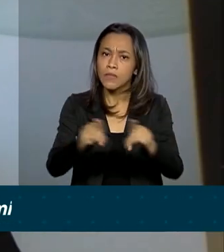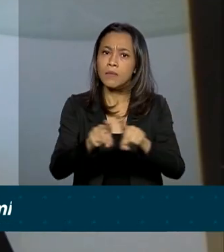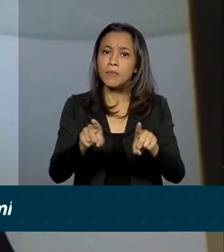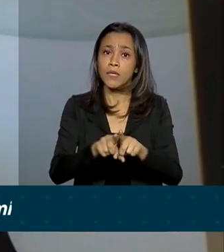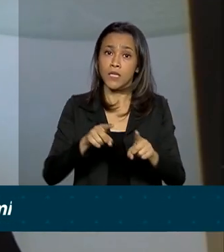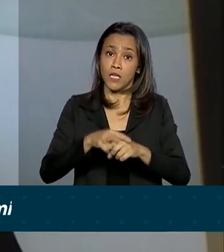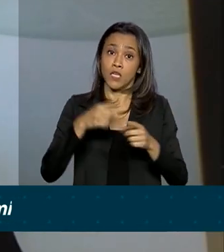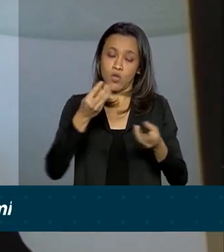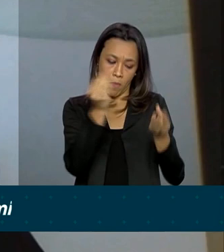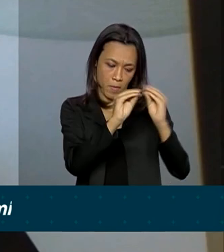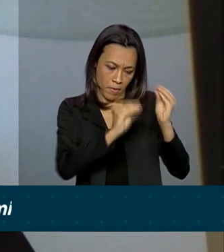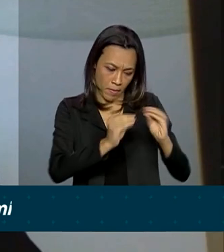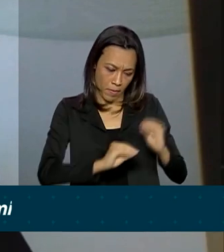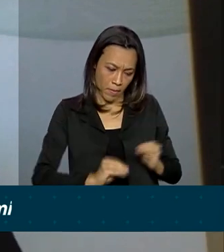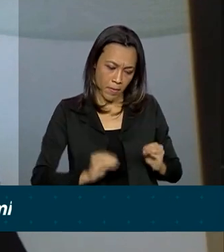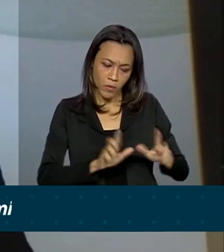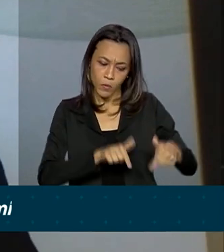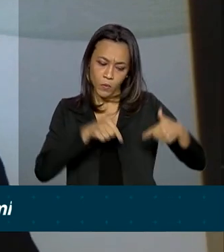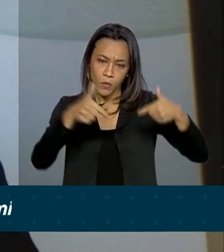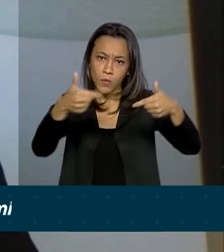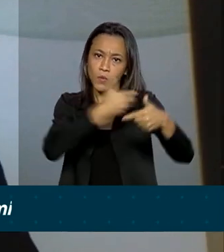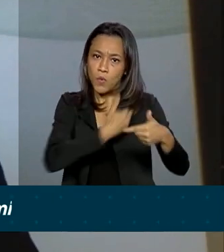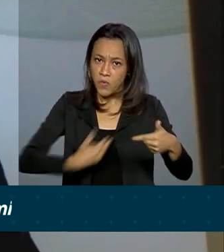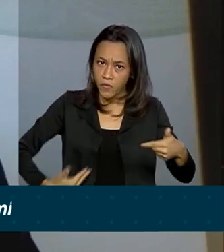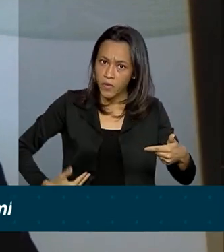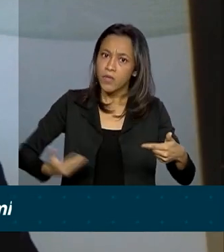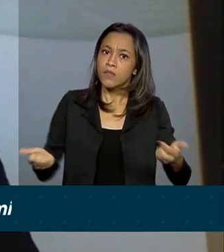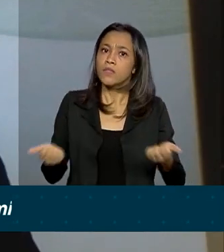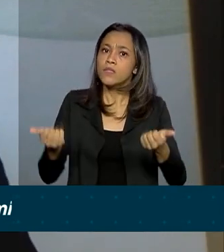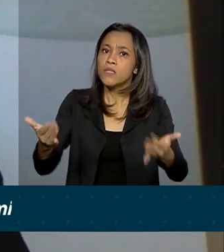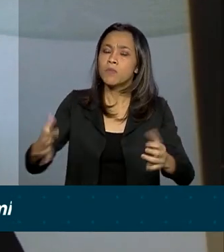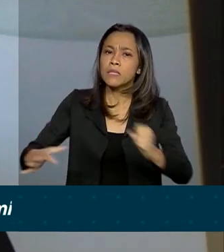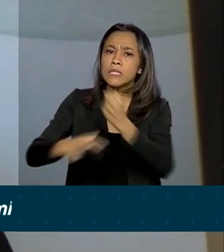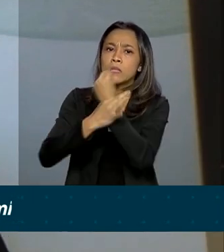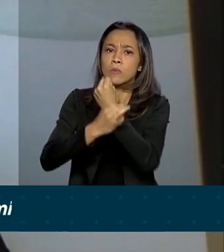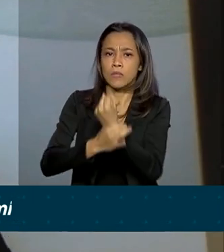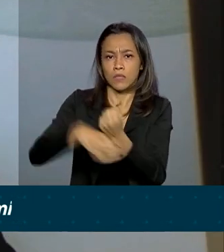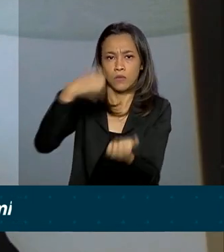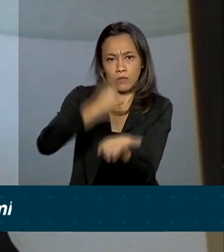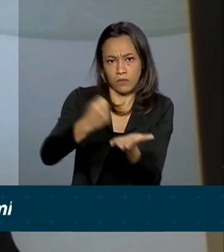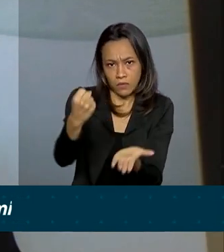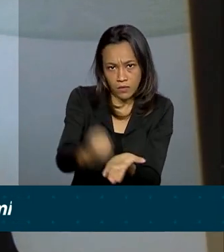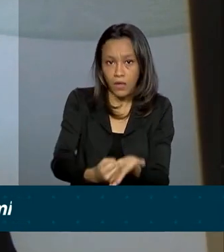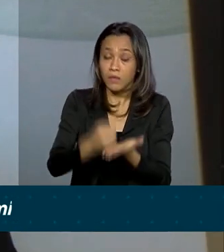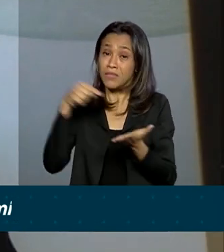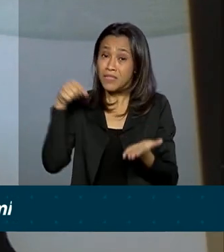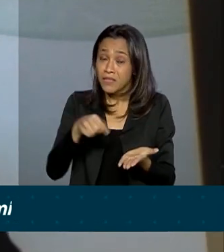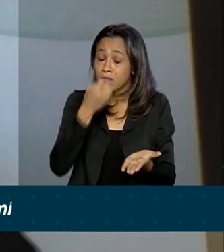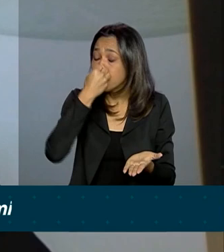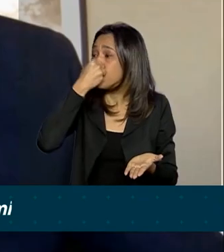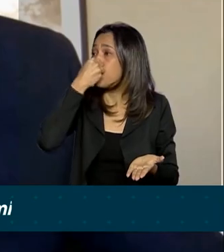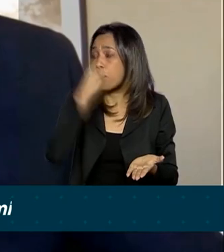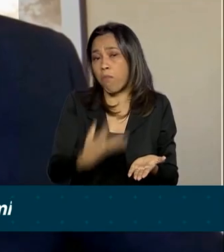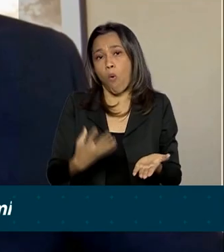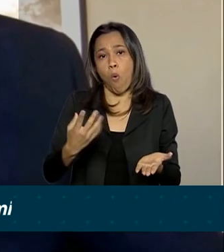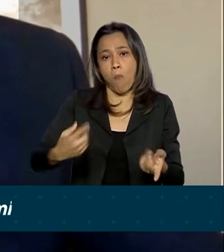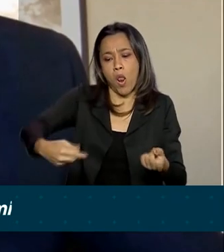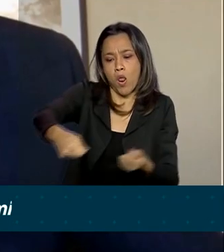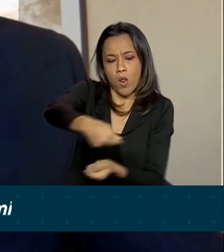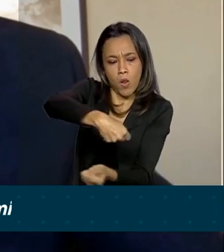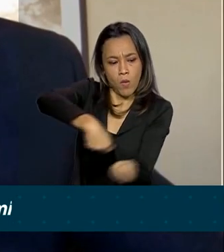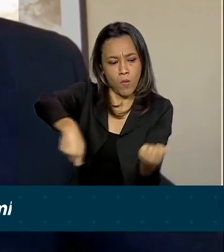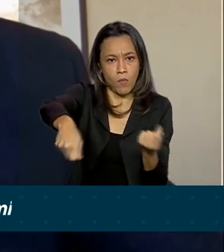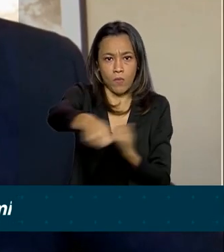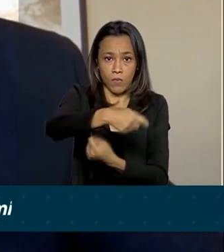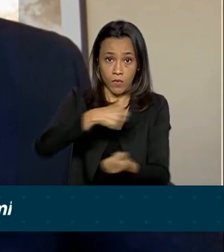estão construindo um cenário de maior segurança jurídica, o que gera um melhor ambiente de negócios. Para este